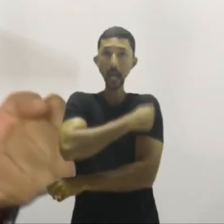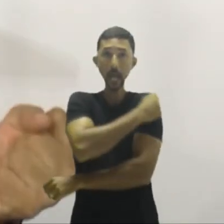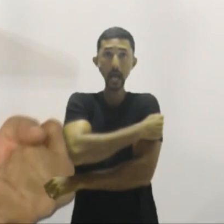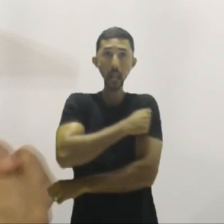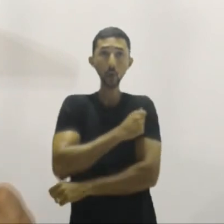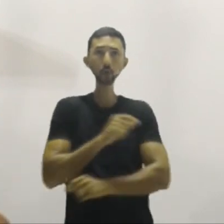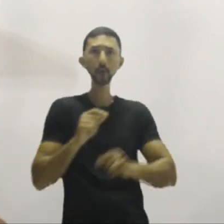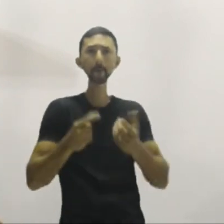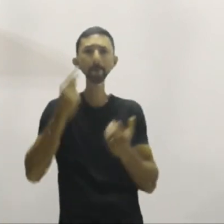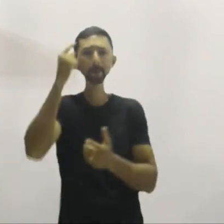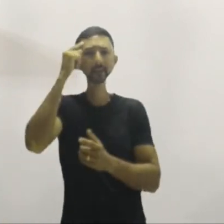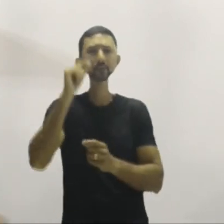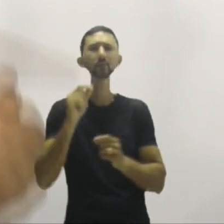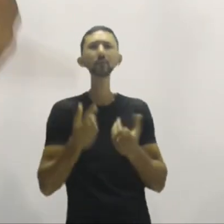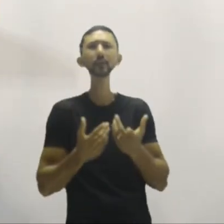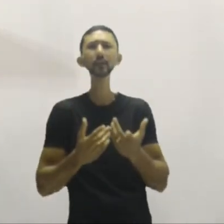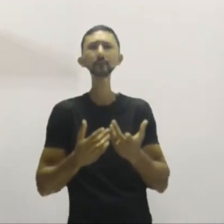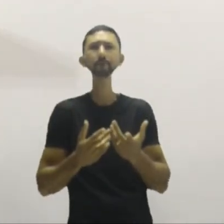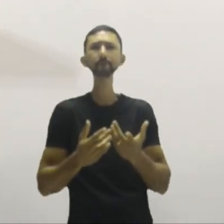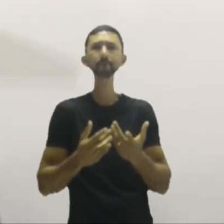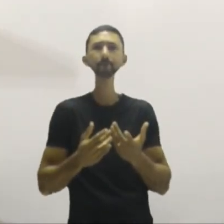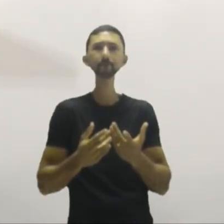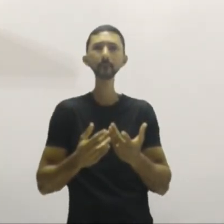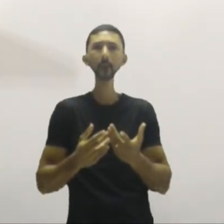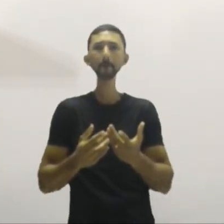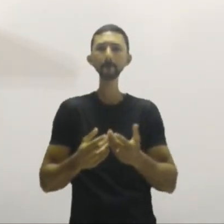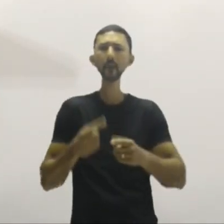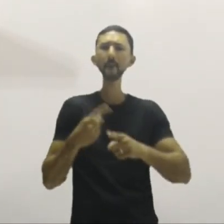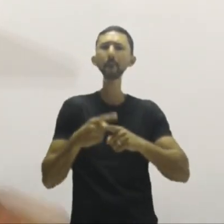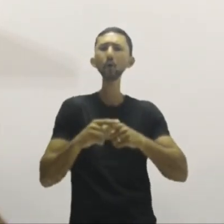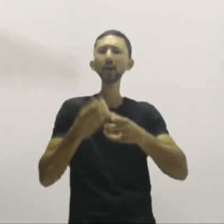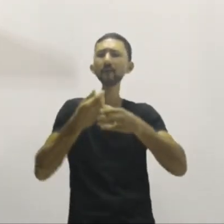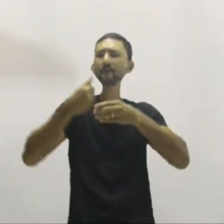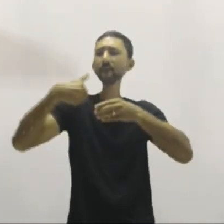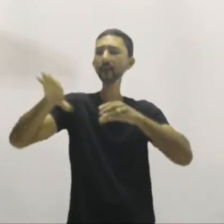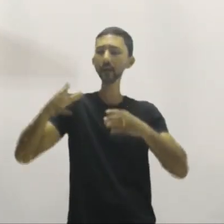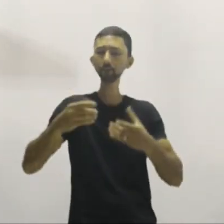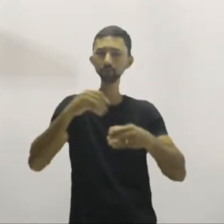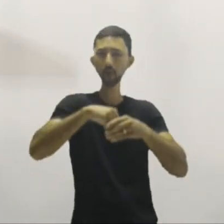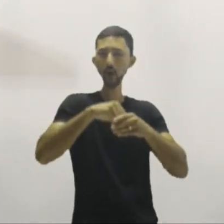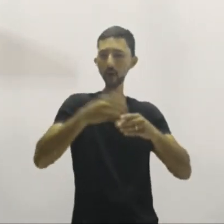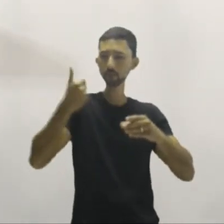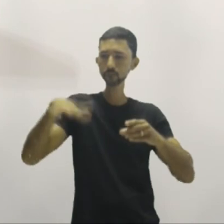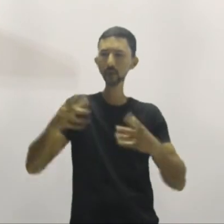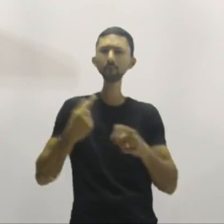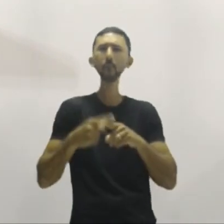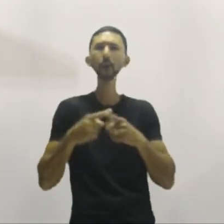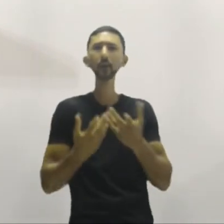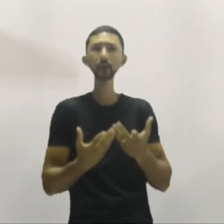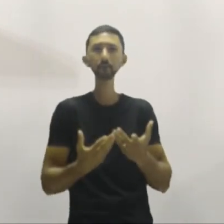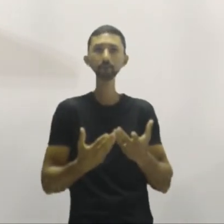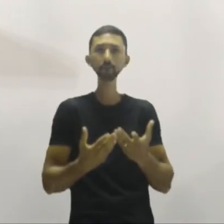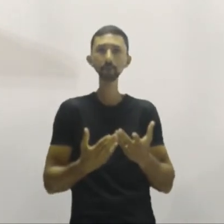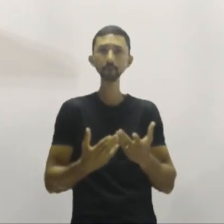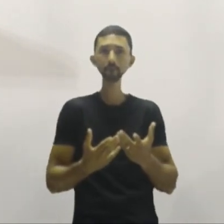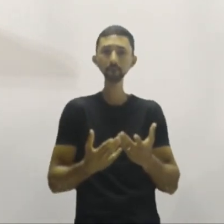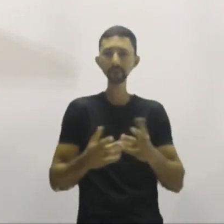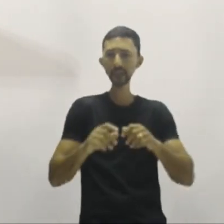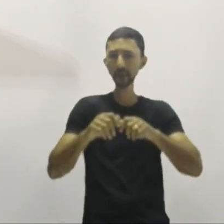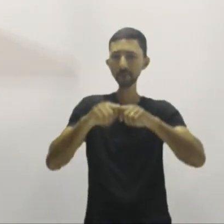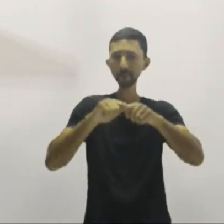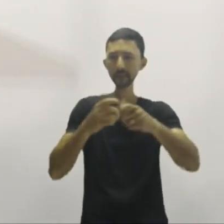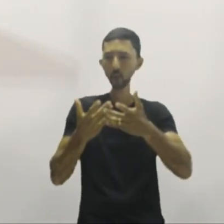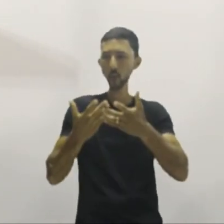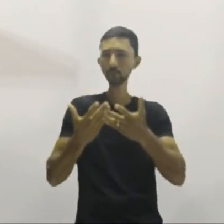casa, deve estar se perguntando agora, por que venceu a saída, professor? Porque se as pessoas se separam,